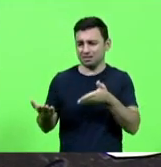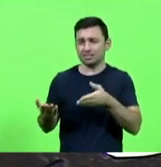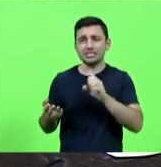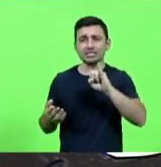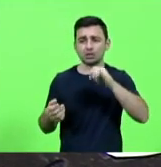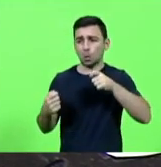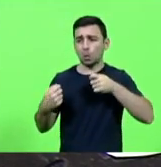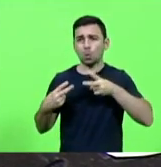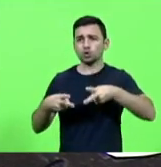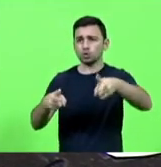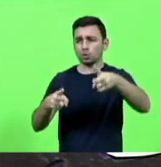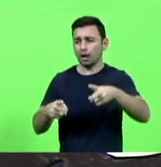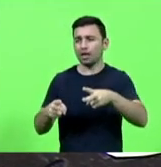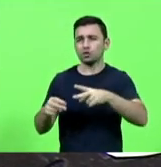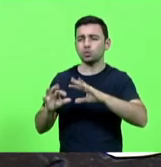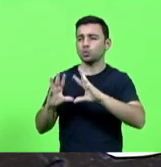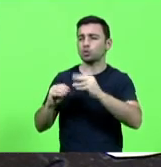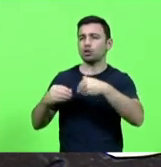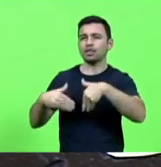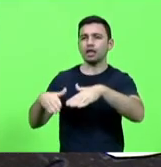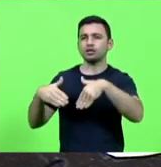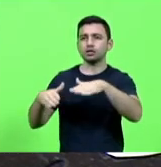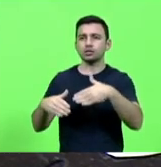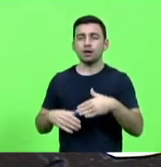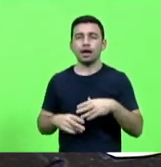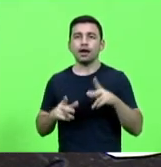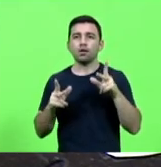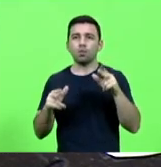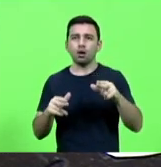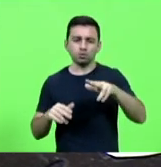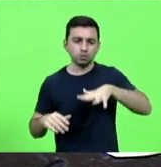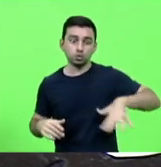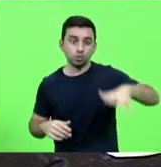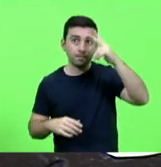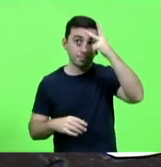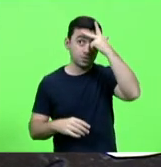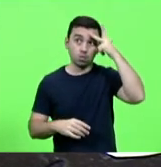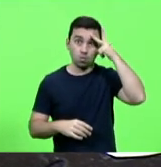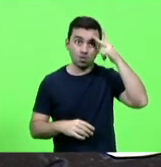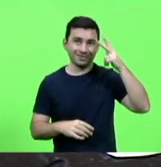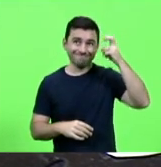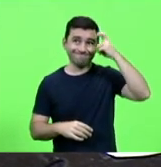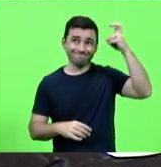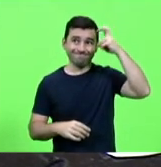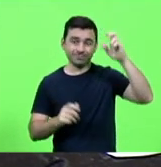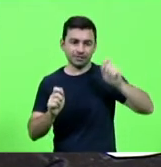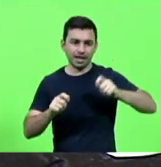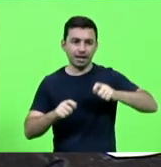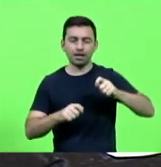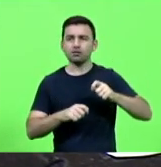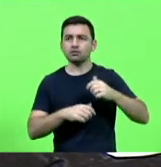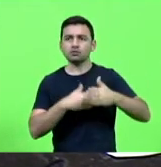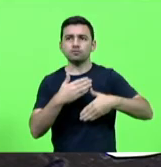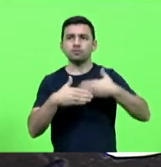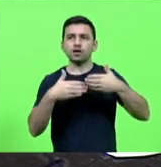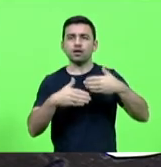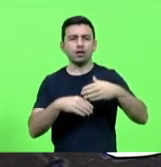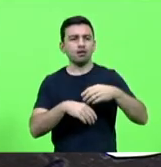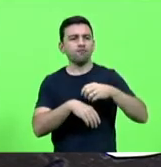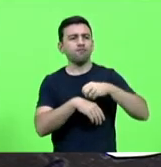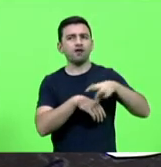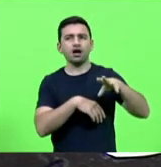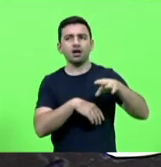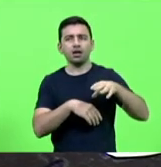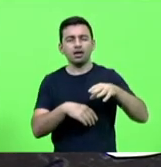enquanto nós matarmos nossas principais mentes inovadoras mandando elas para produzir